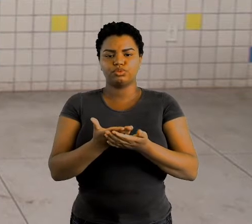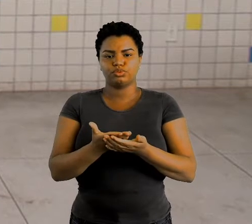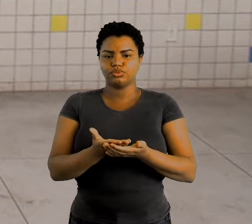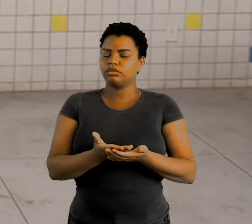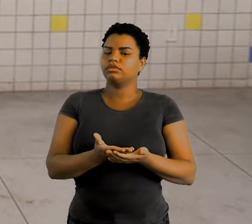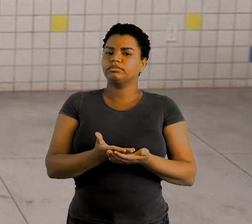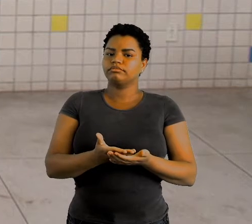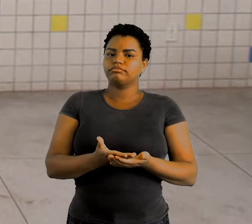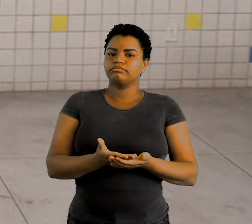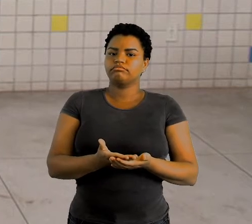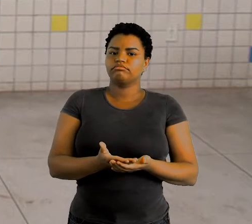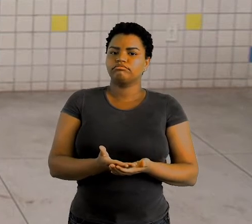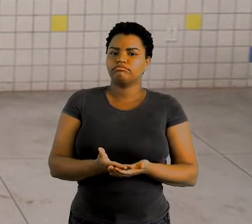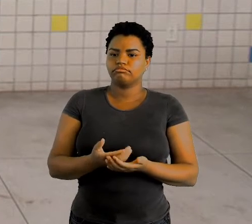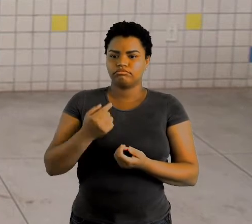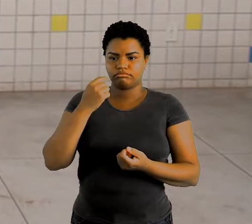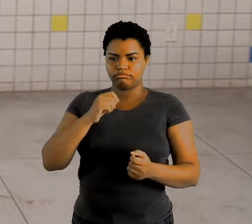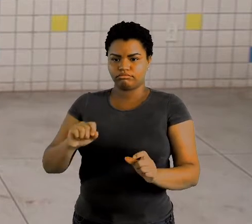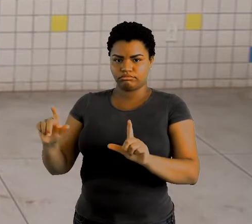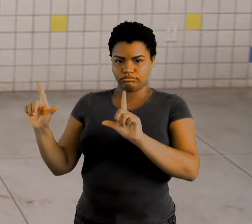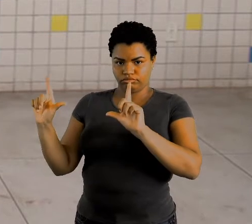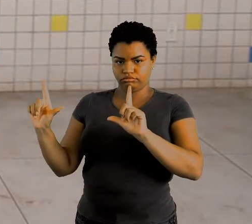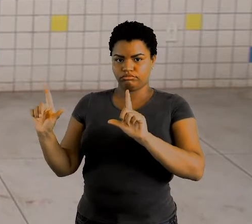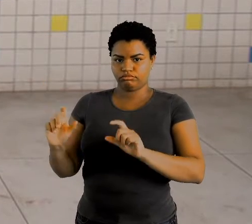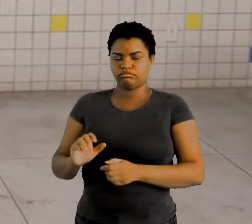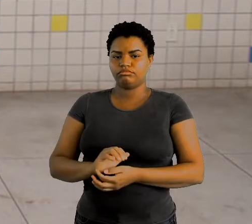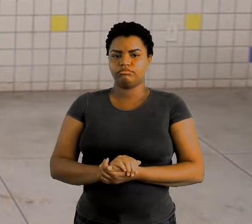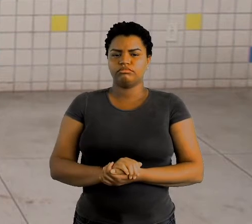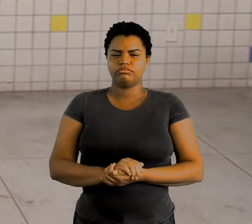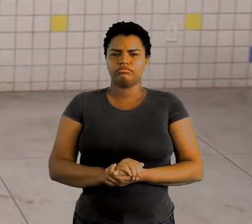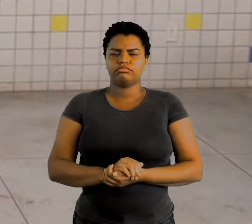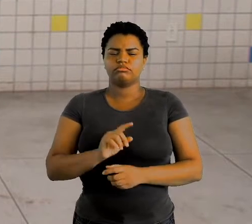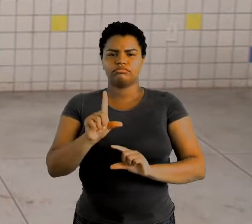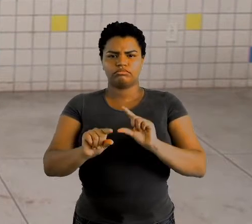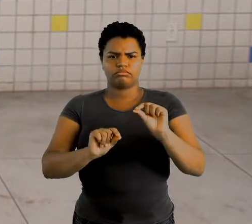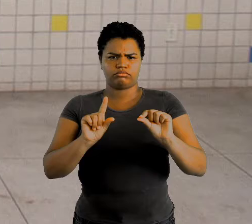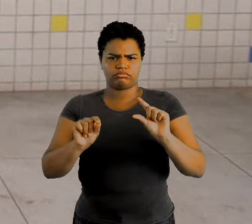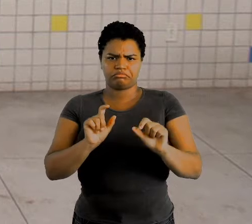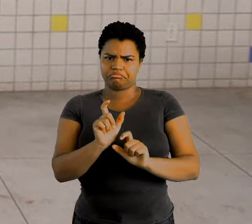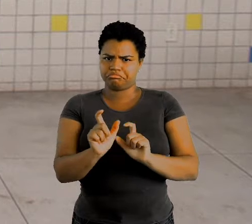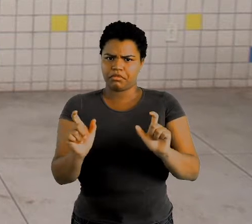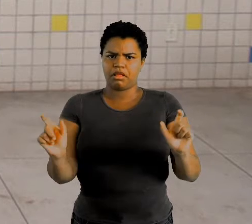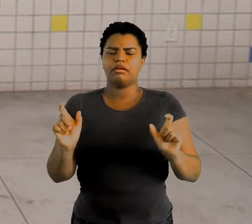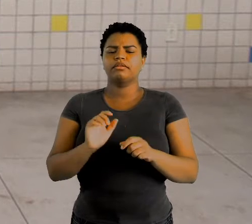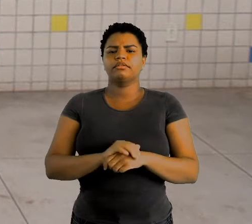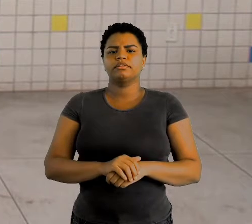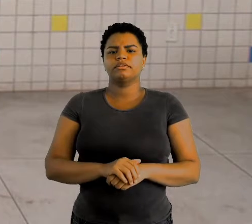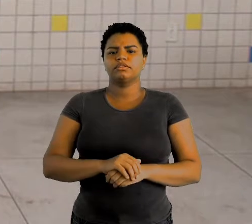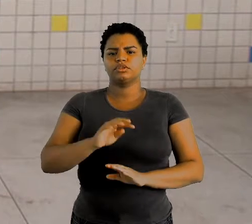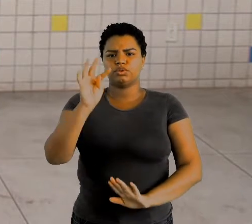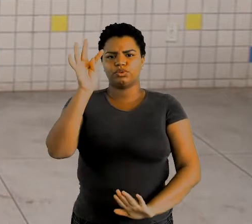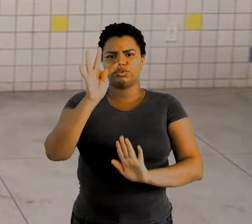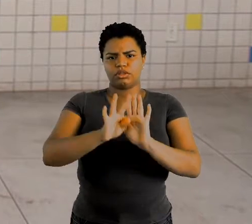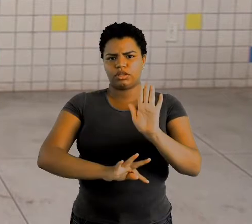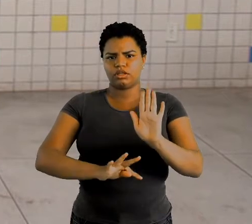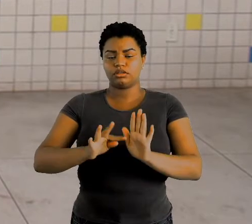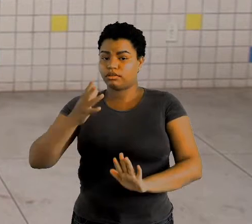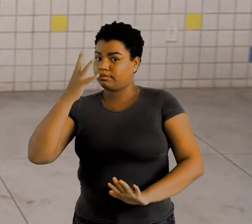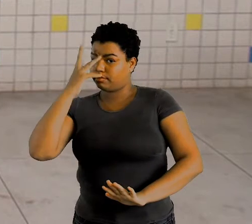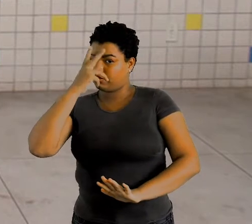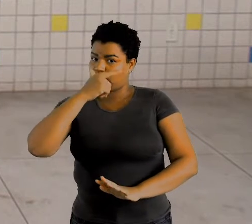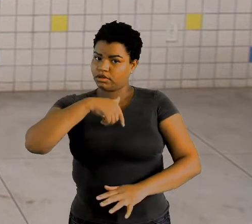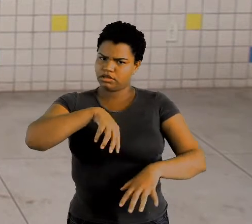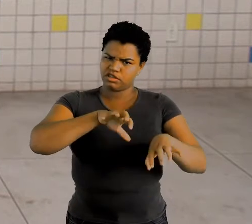lá na lousa, tá? A gente vai escolher umas palavrinhas do texto a bela e a